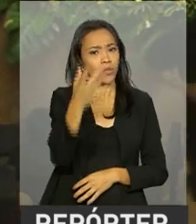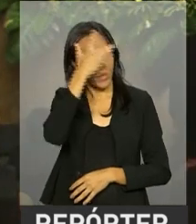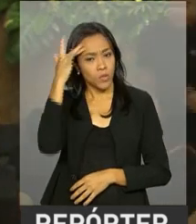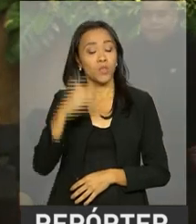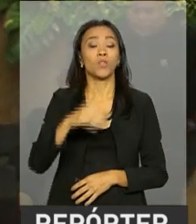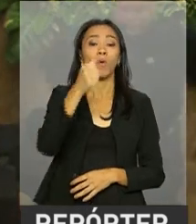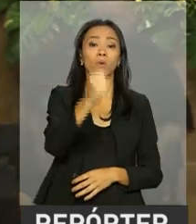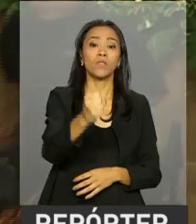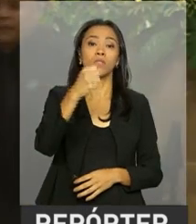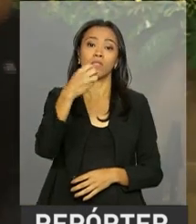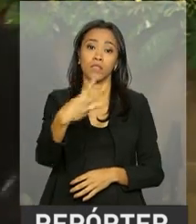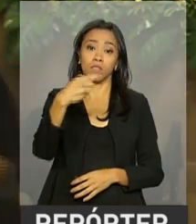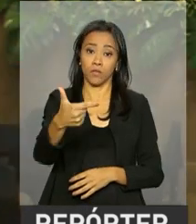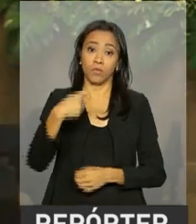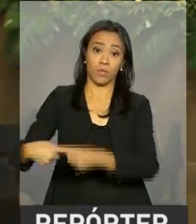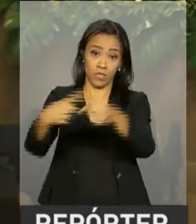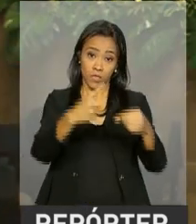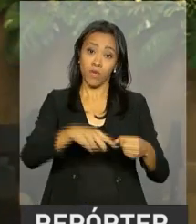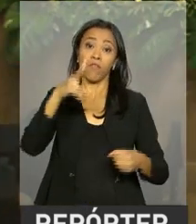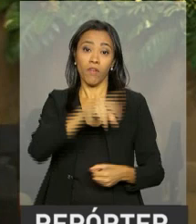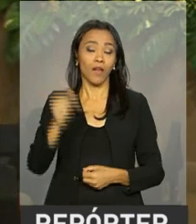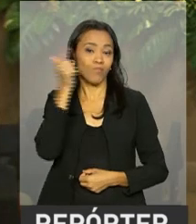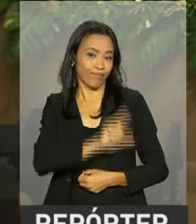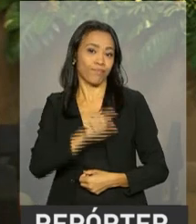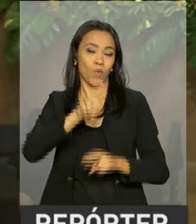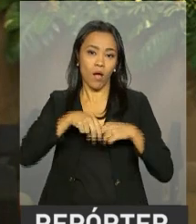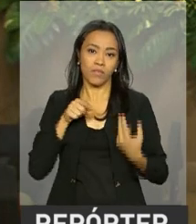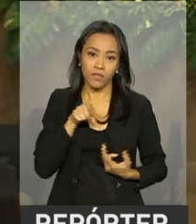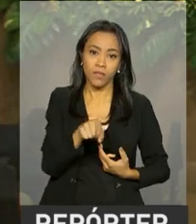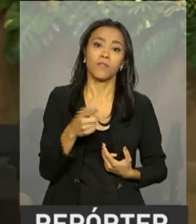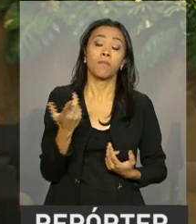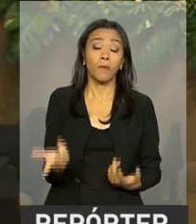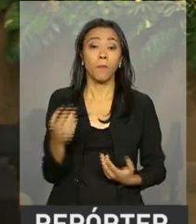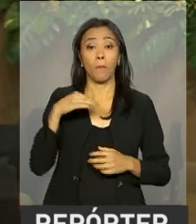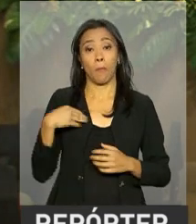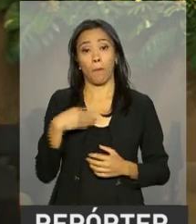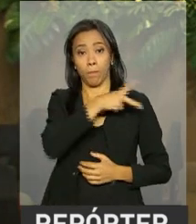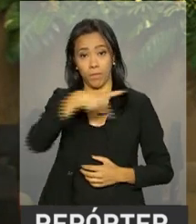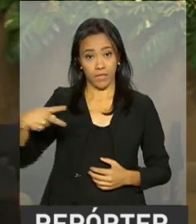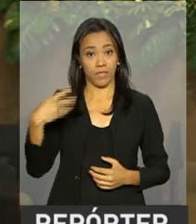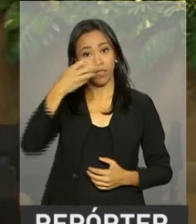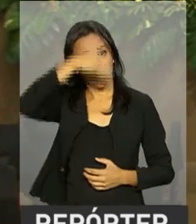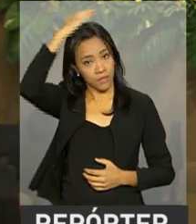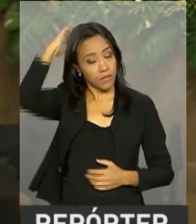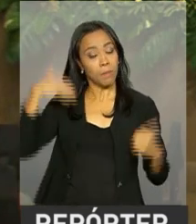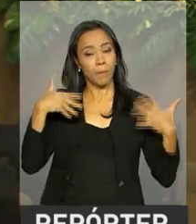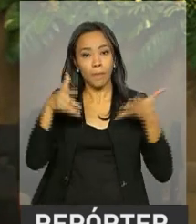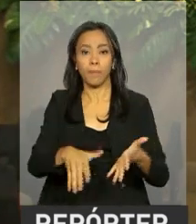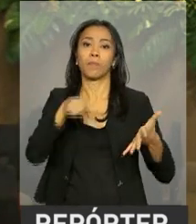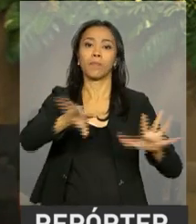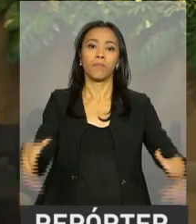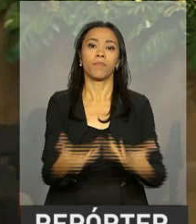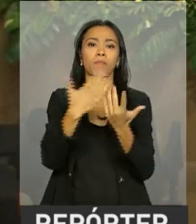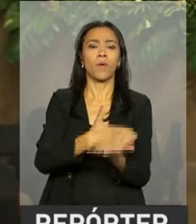municípios vão ser beneficiadas com essa medida. O presidente Michel Temer participa dessa cerimônia que está marcada para começar às 10 horas